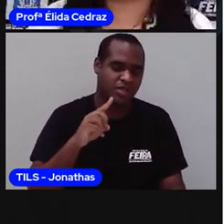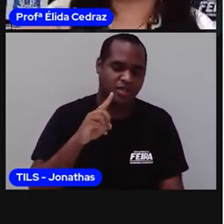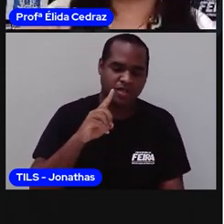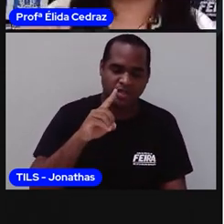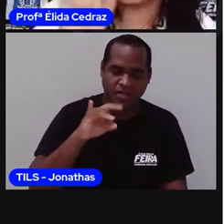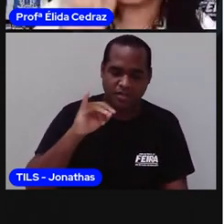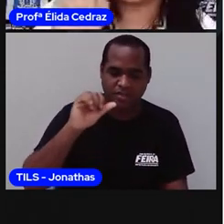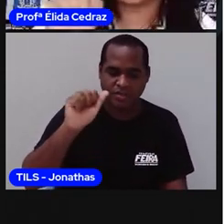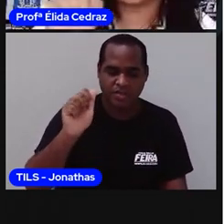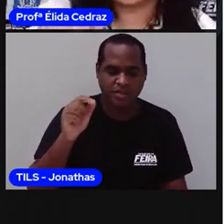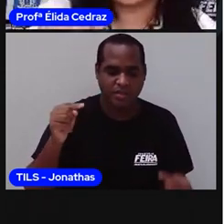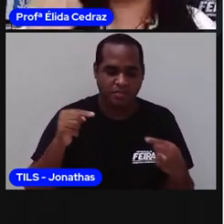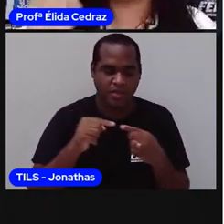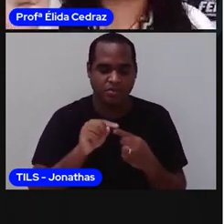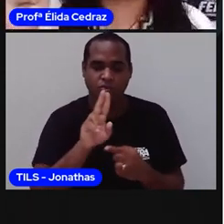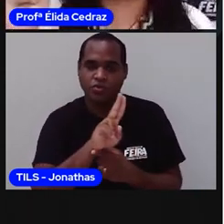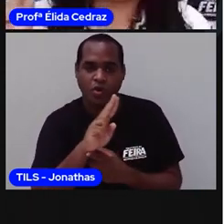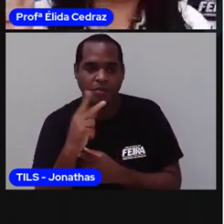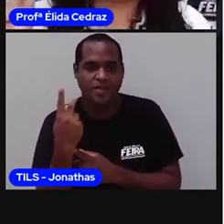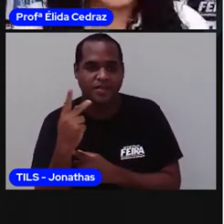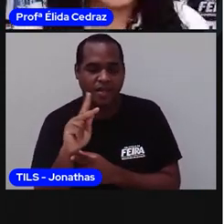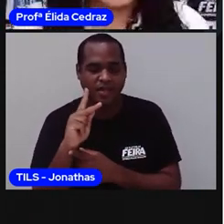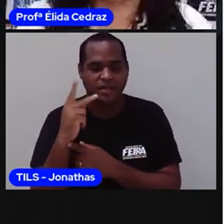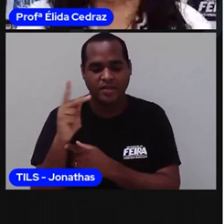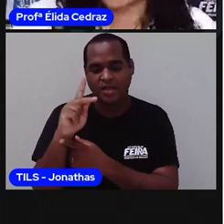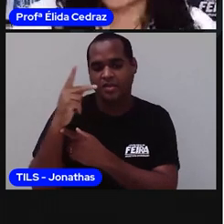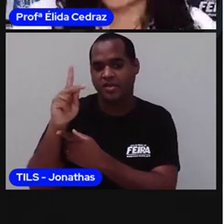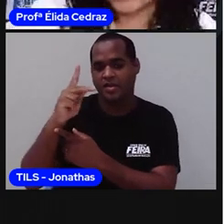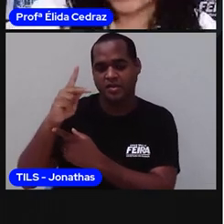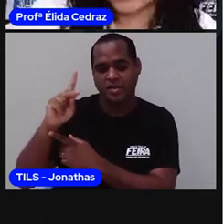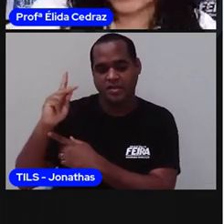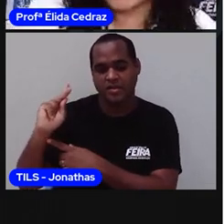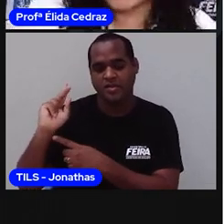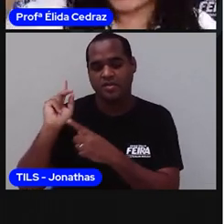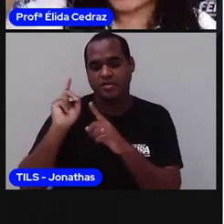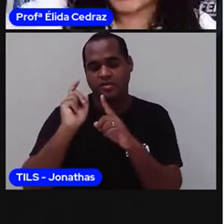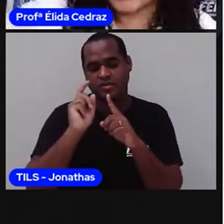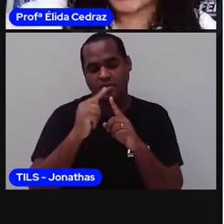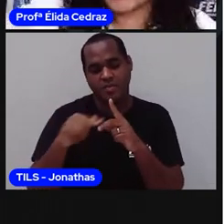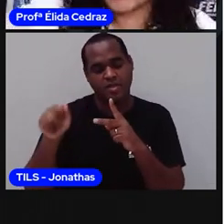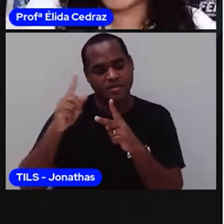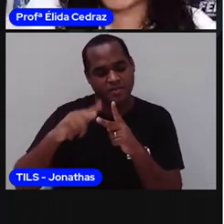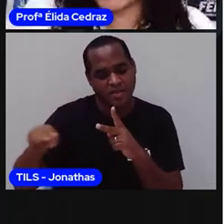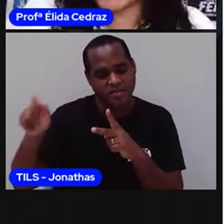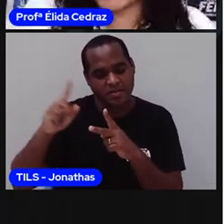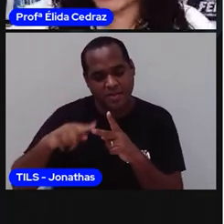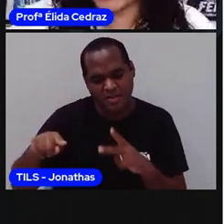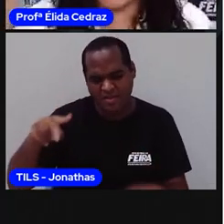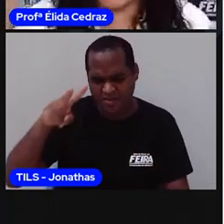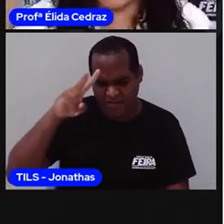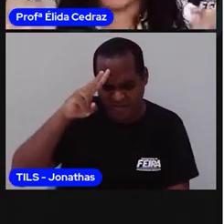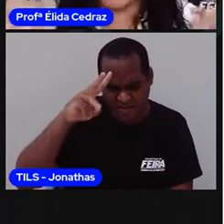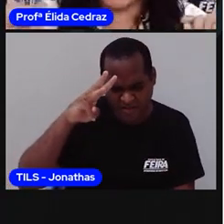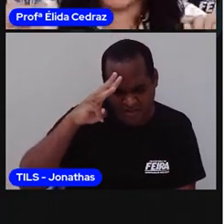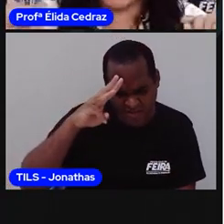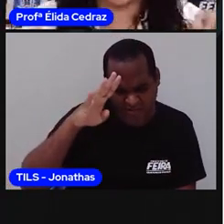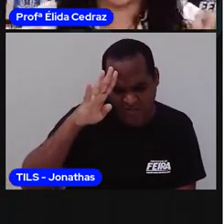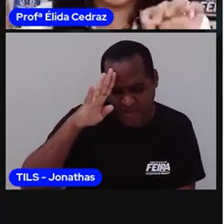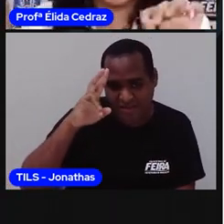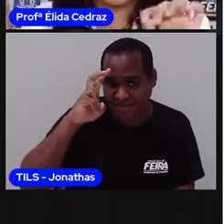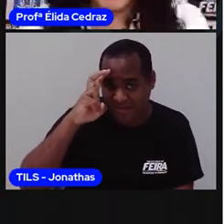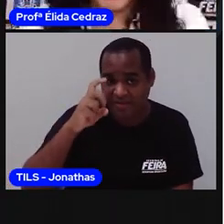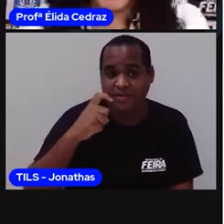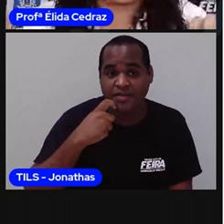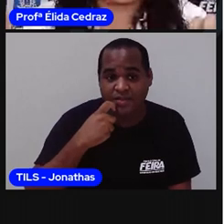são os nomes da semana. Segunda, terça, quarta, quinta e sexta. Não esquece não.